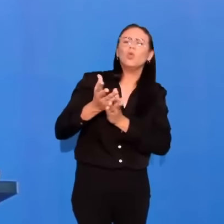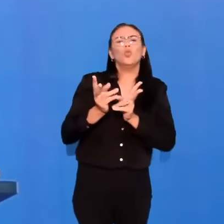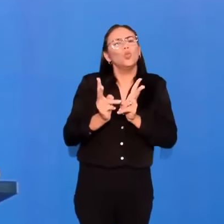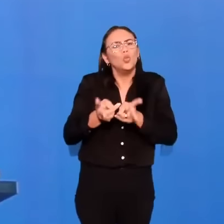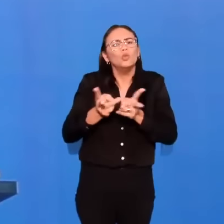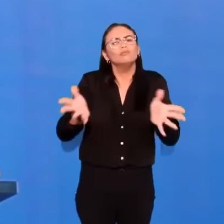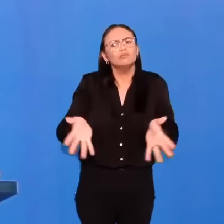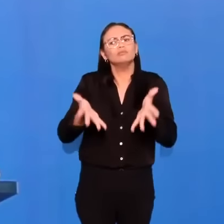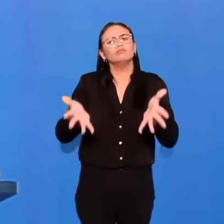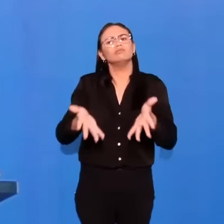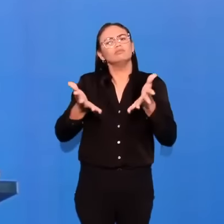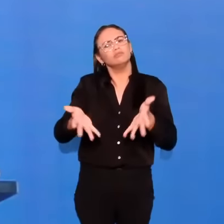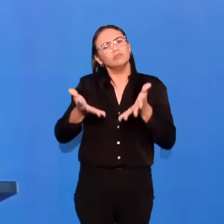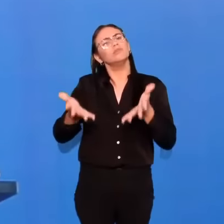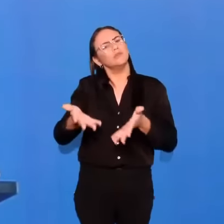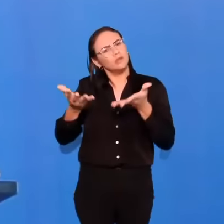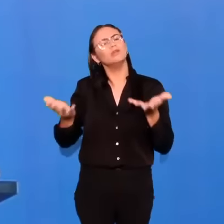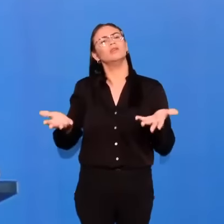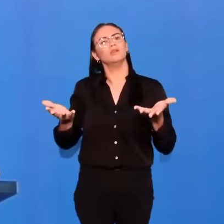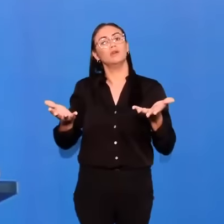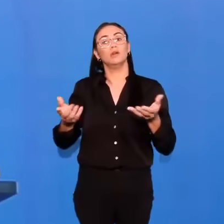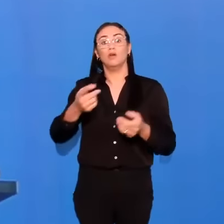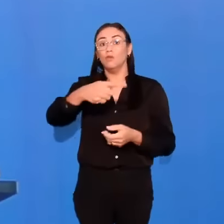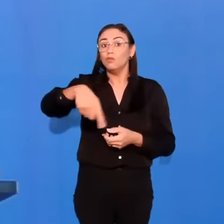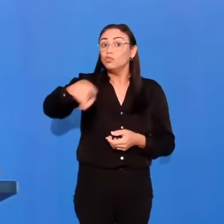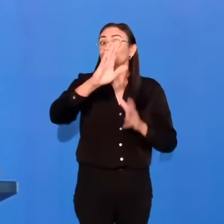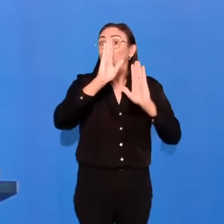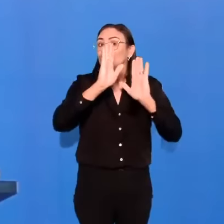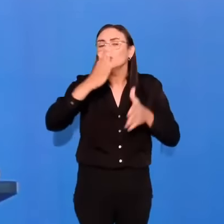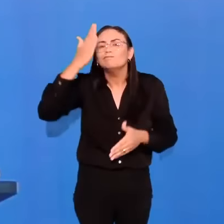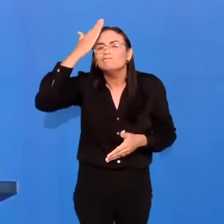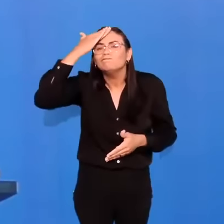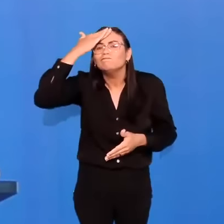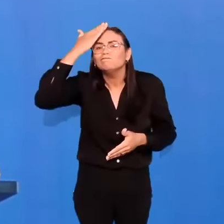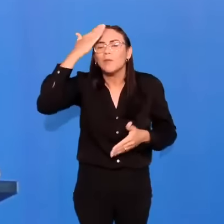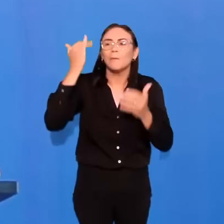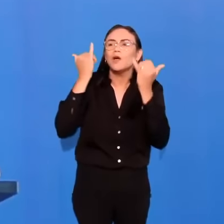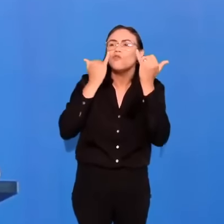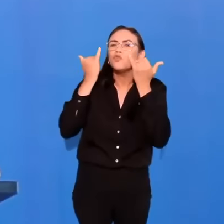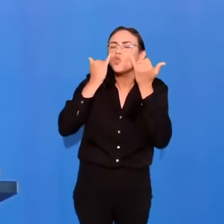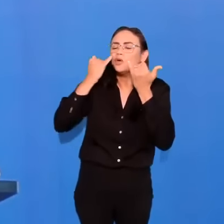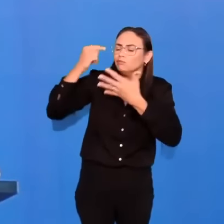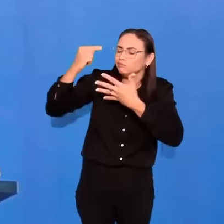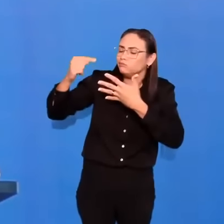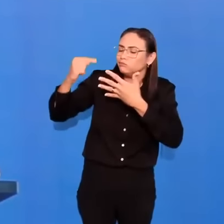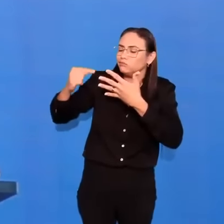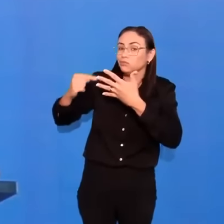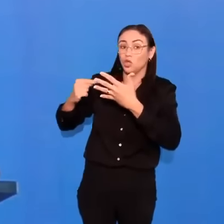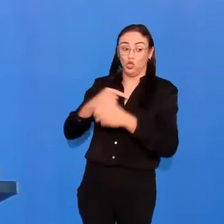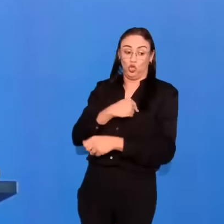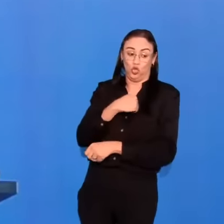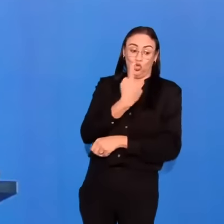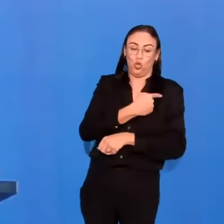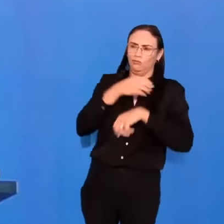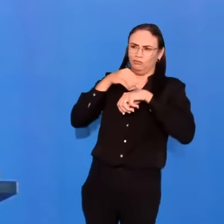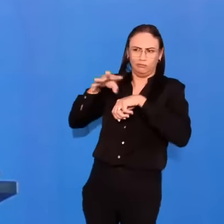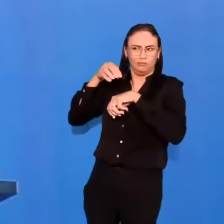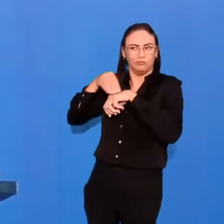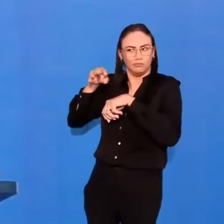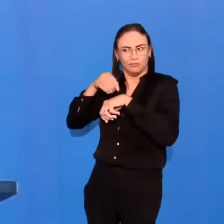progredindo cada vez mais, porque estáis inteirados de quantas instruções vos demos da parte do Senhor Jesus.